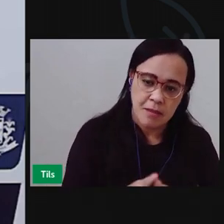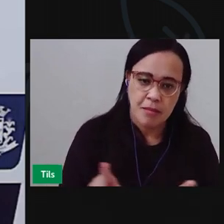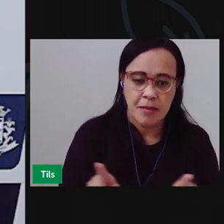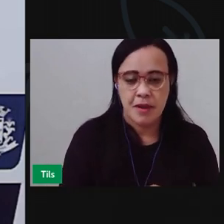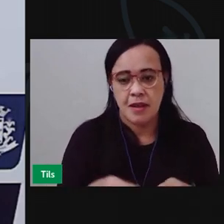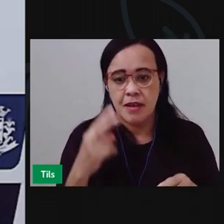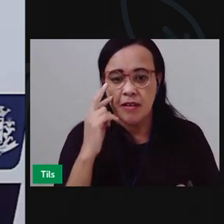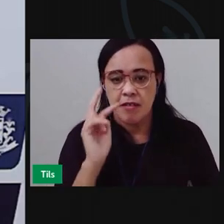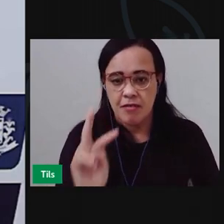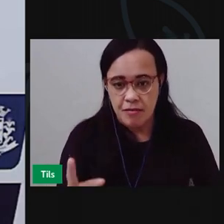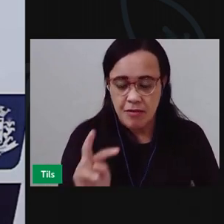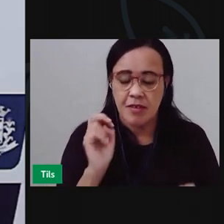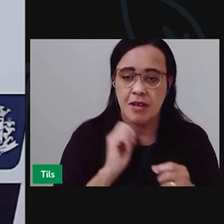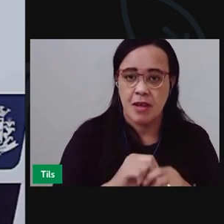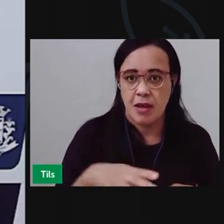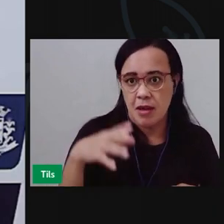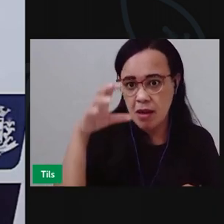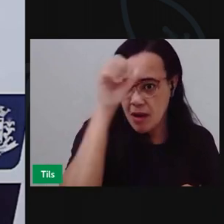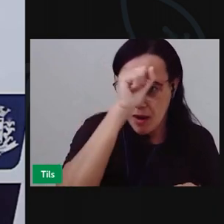expressão artística.